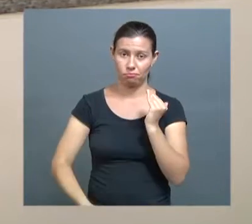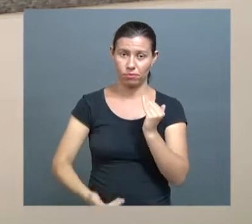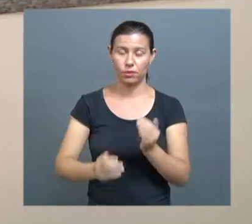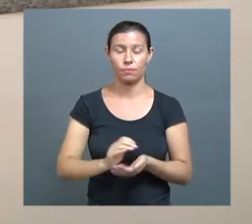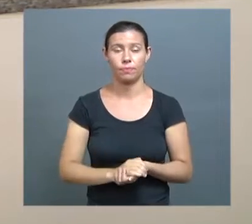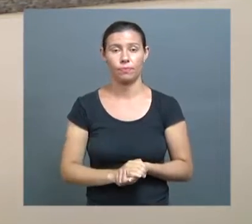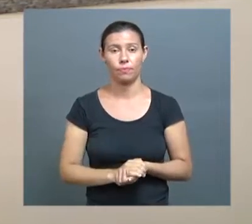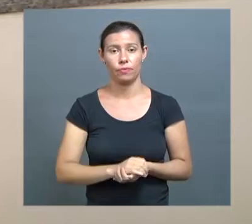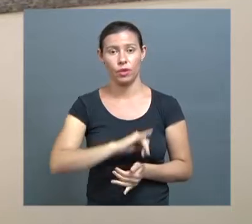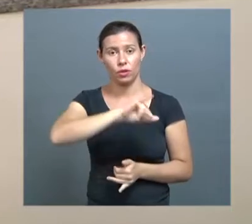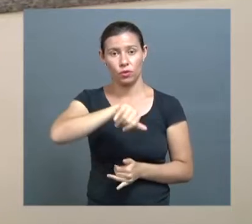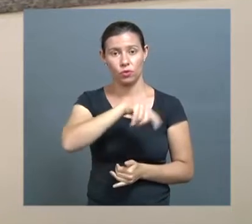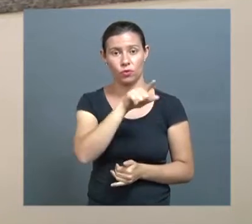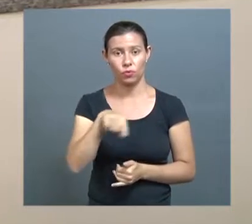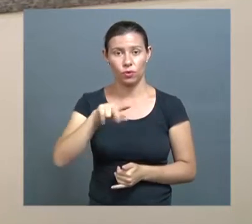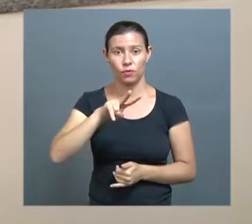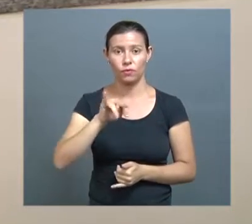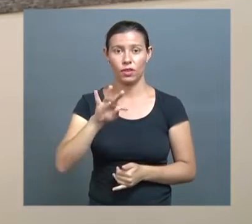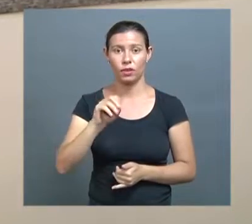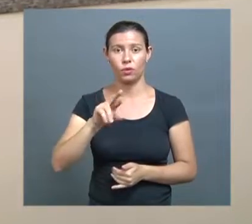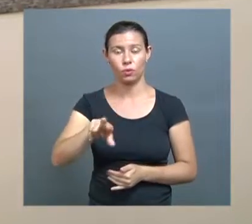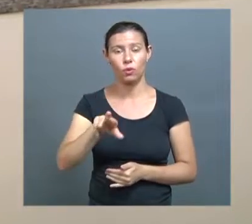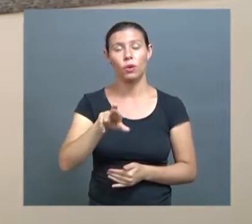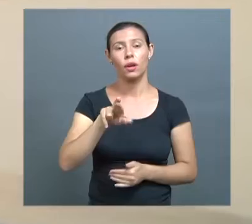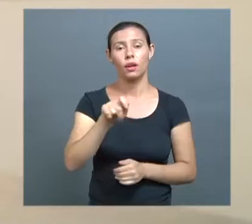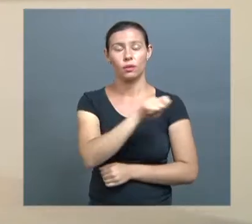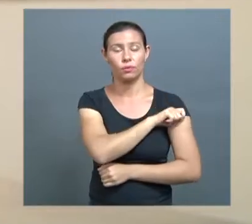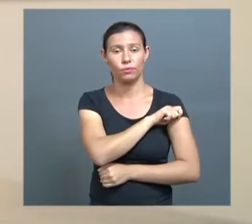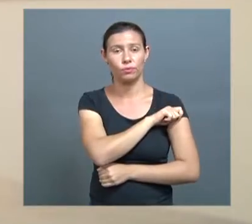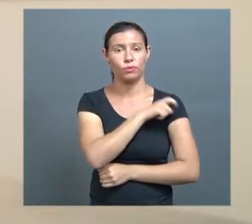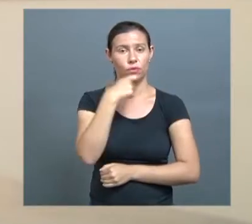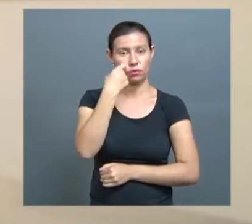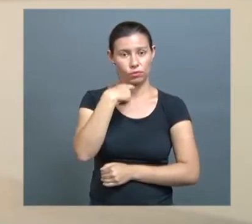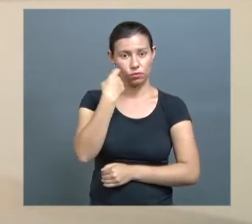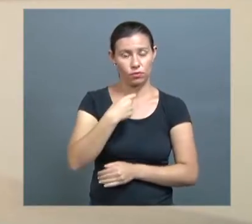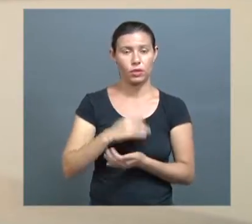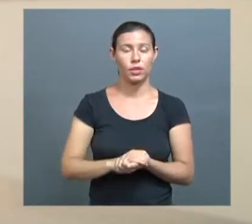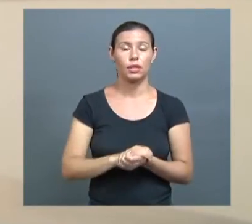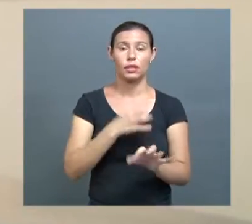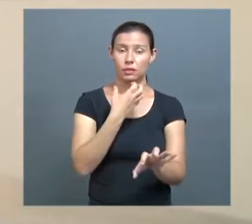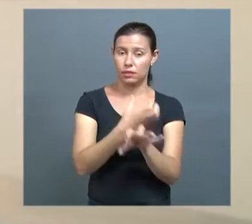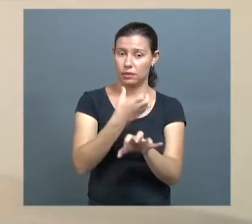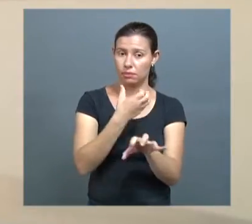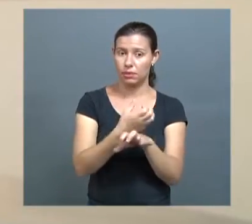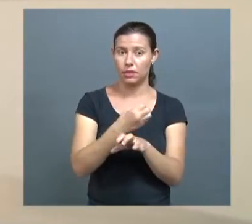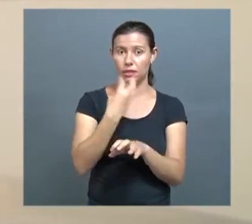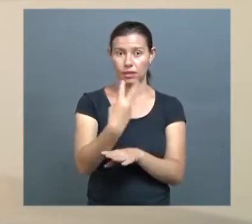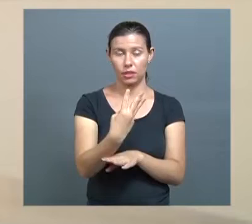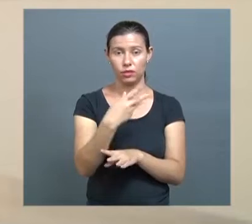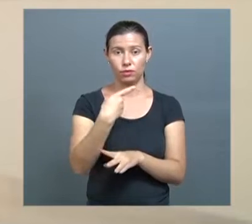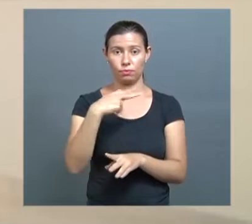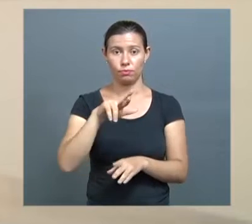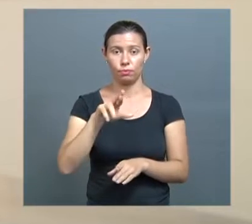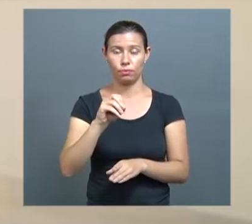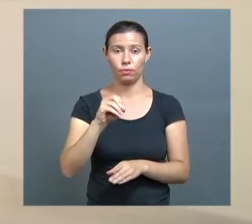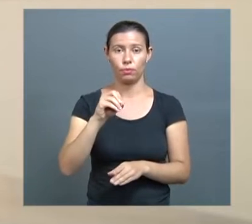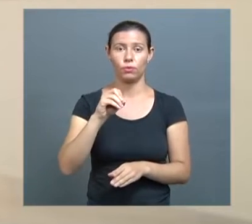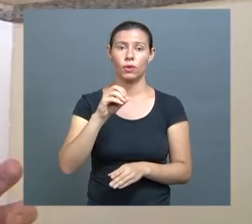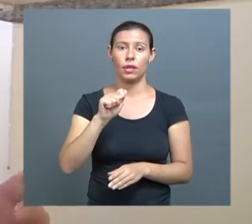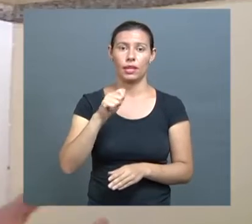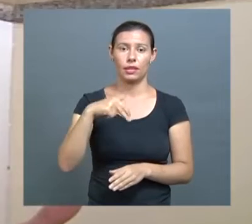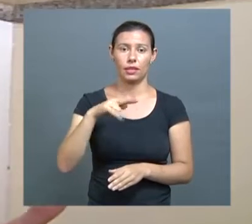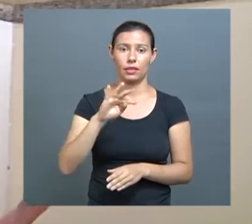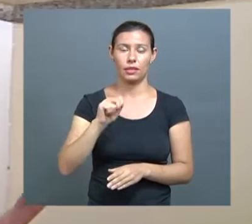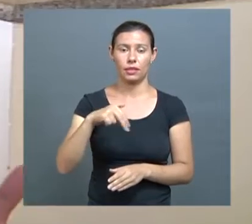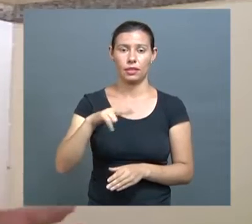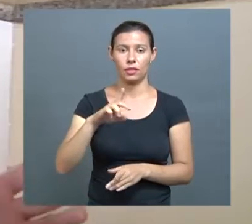João Vitor é estudante de odontologia. Ele já cursou três disciplinas de pronto-atendimento e diz que a experiência é imprescindível.